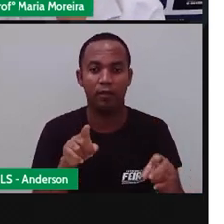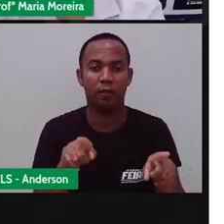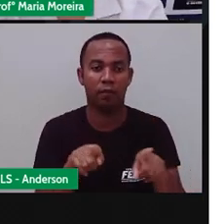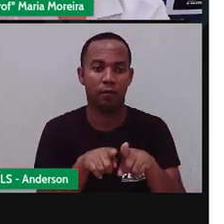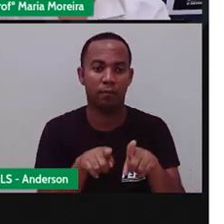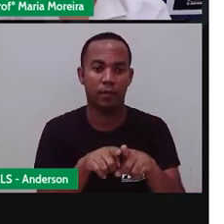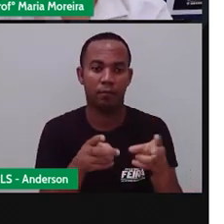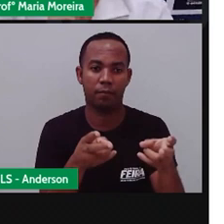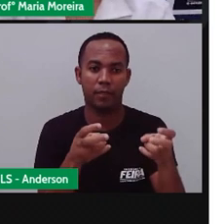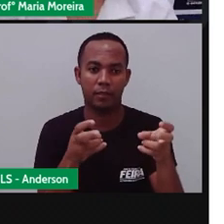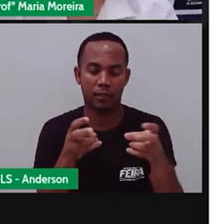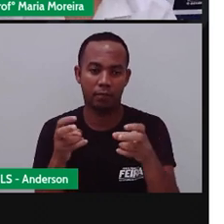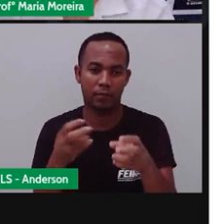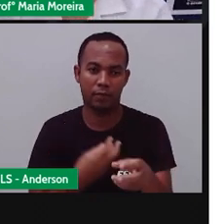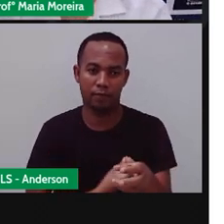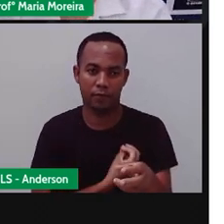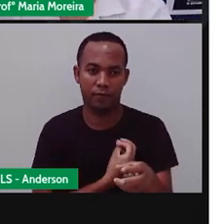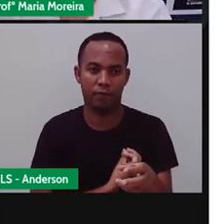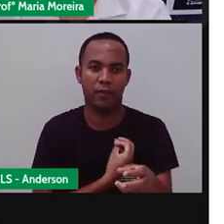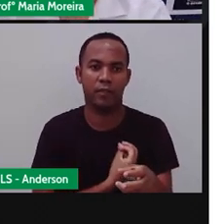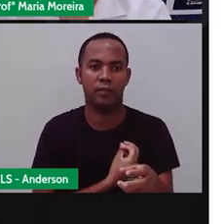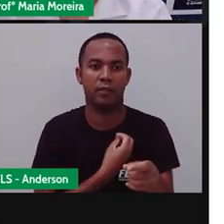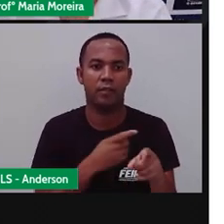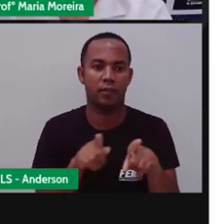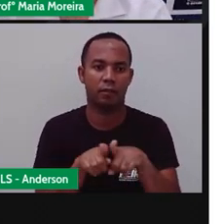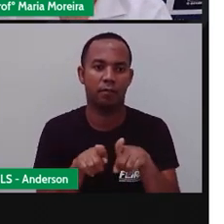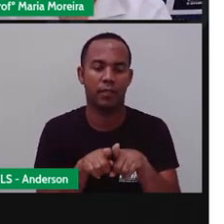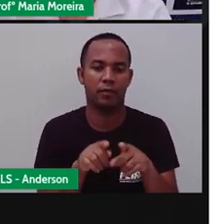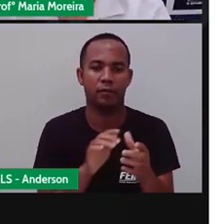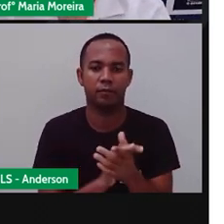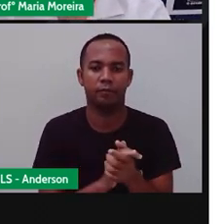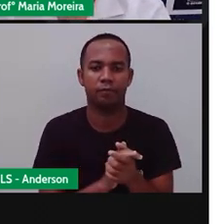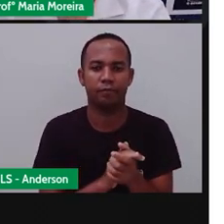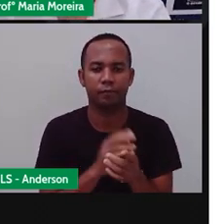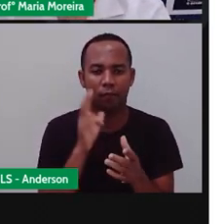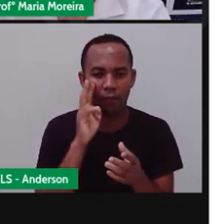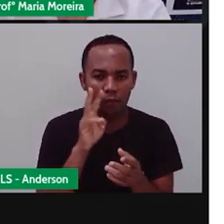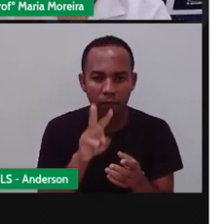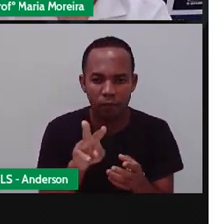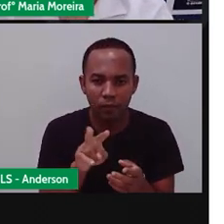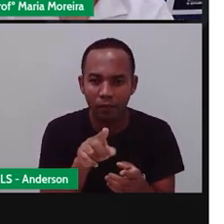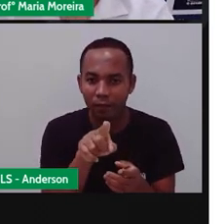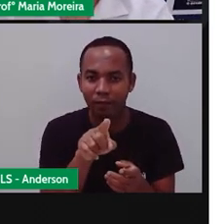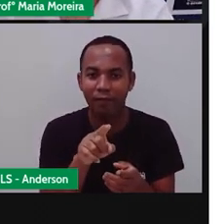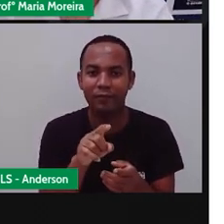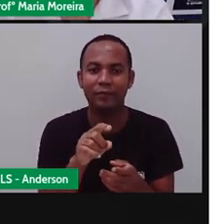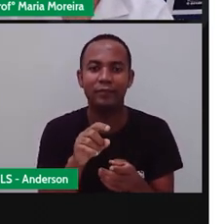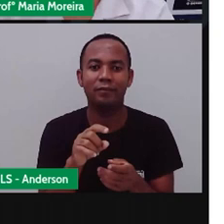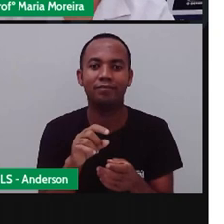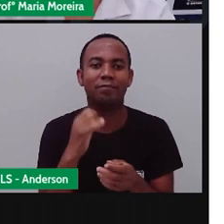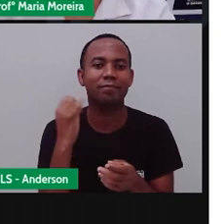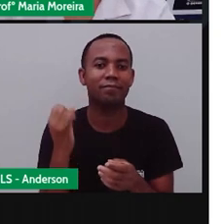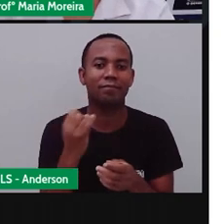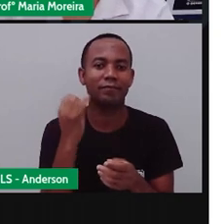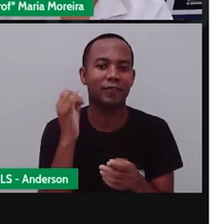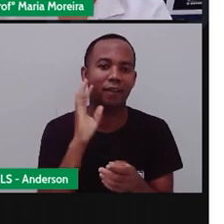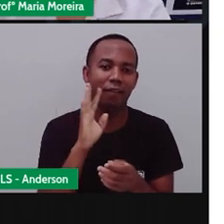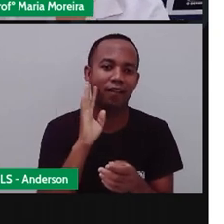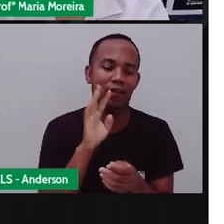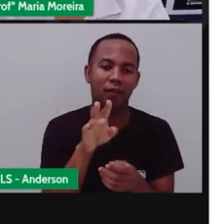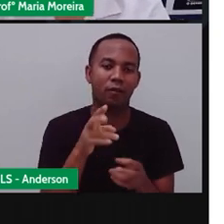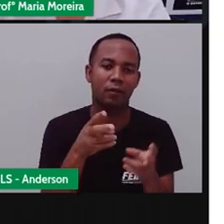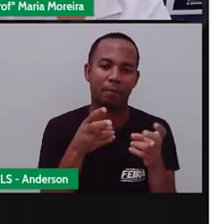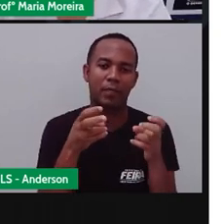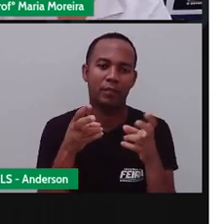Percepção, vivência e contradição. Olha só, Anderson, que interessante. Percepção, que é aquilo que eu